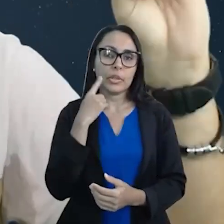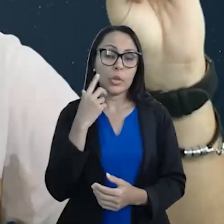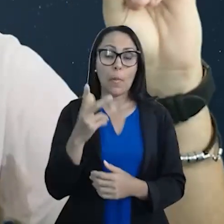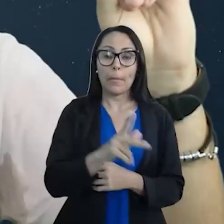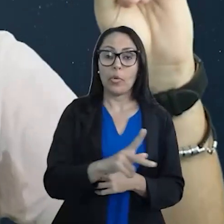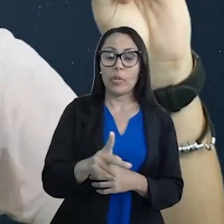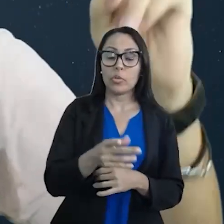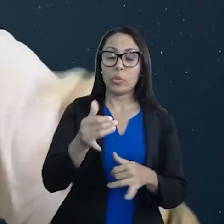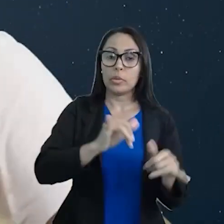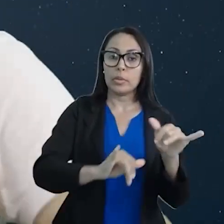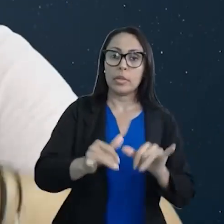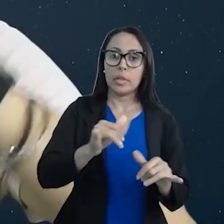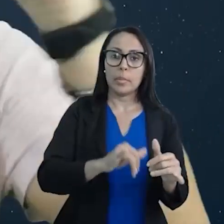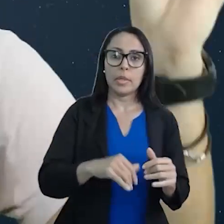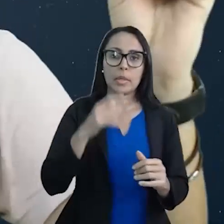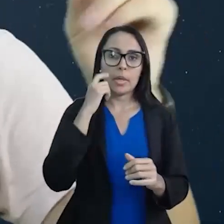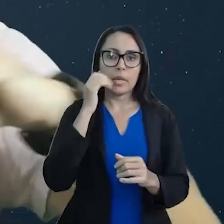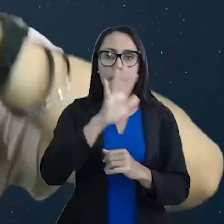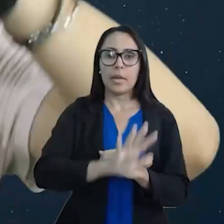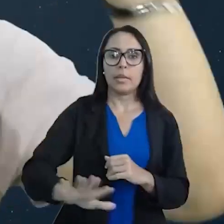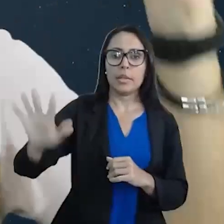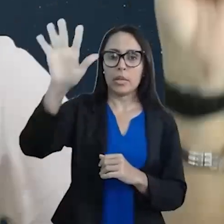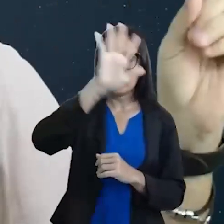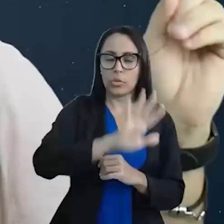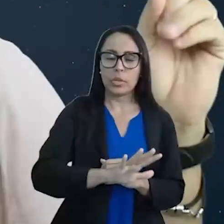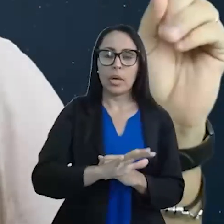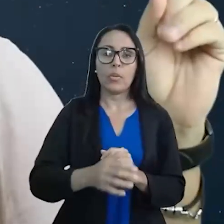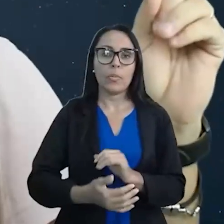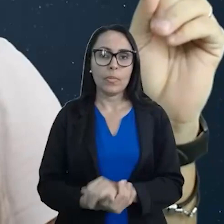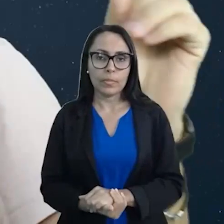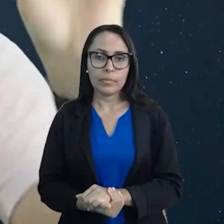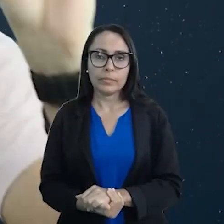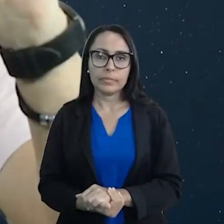Francisco Coutinho, em rede nacional e internacional,